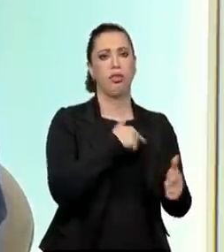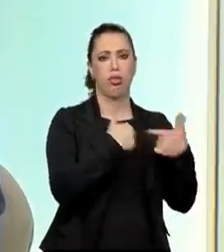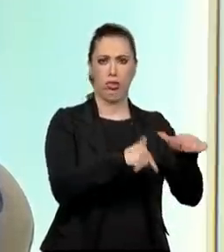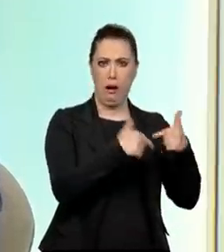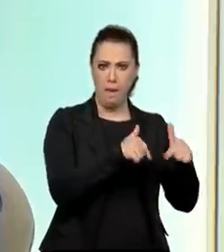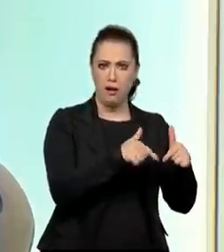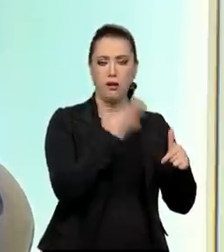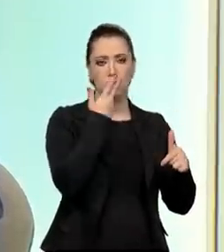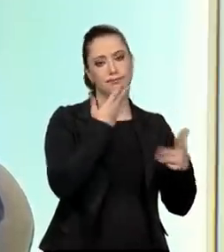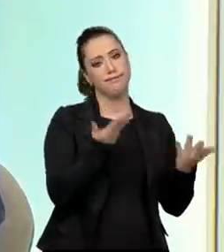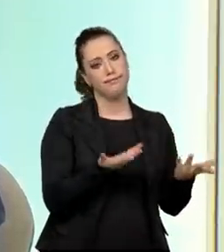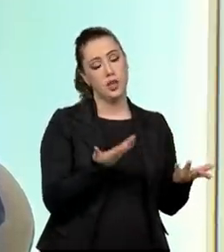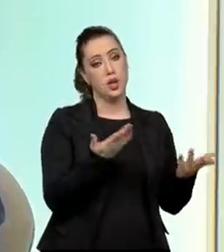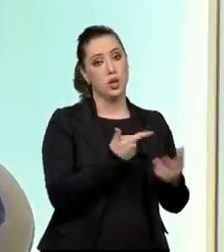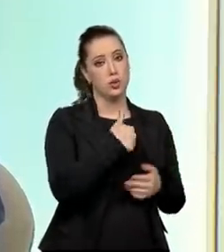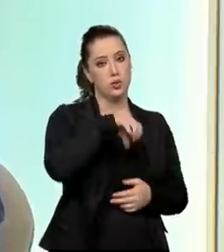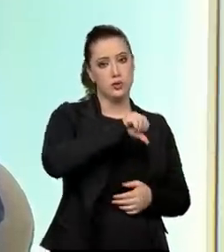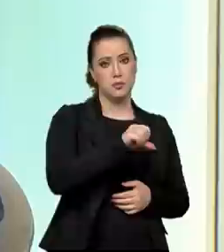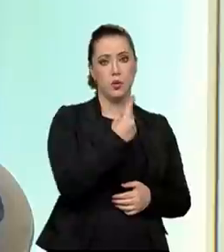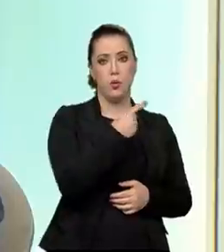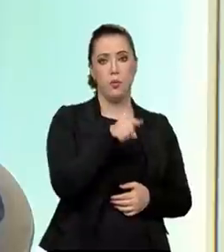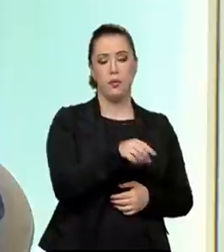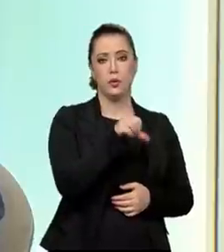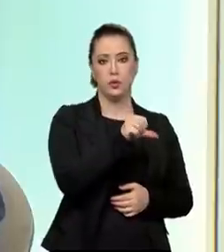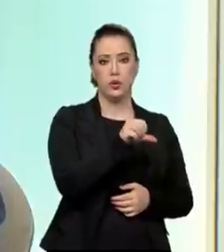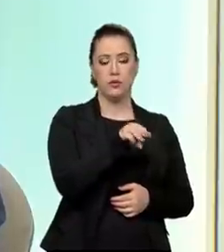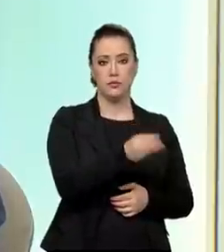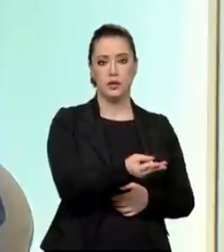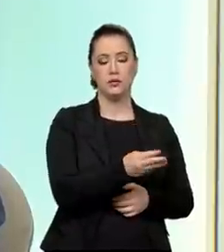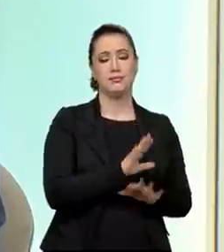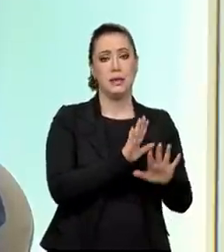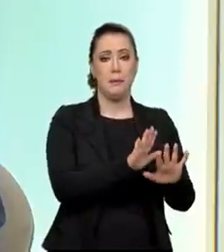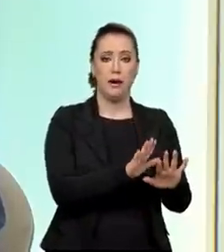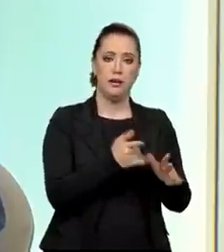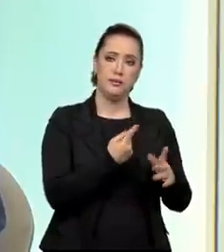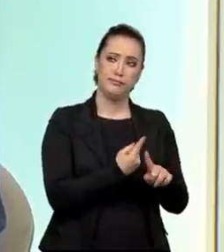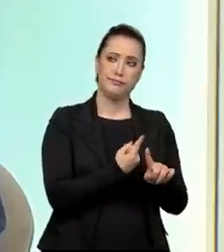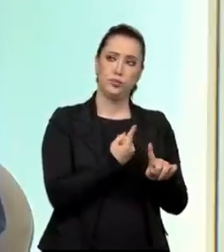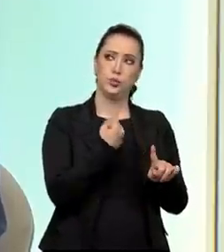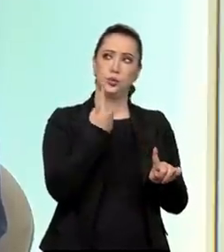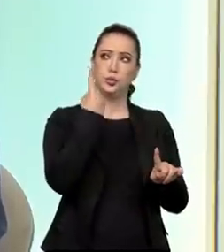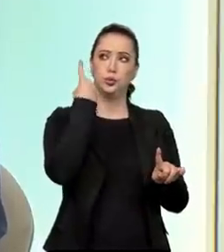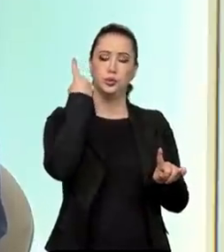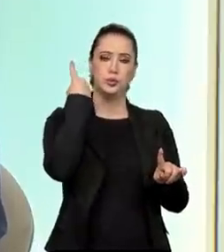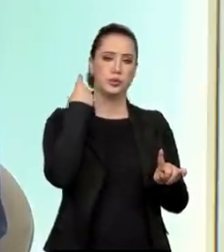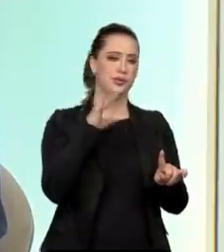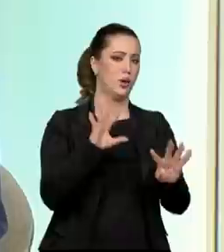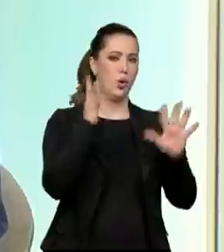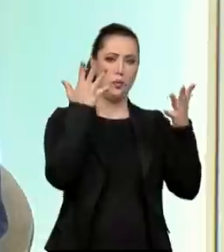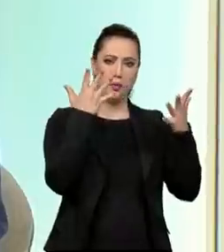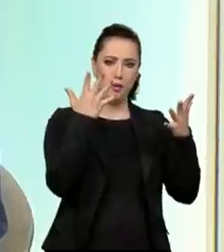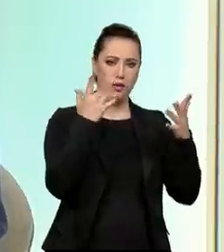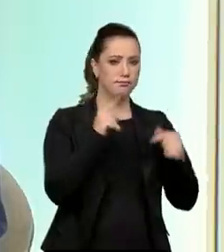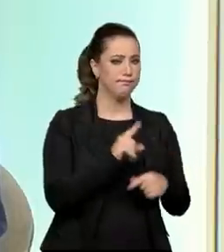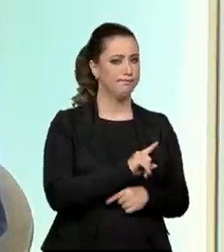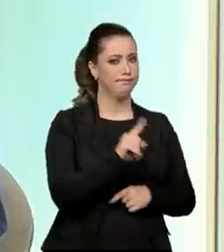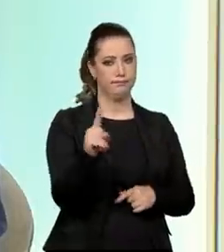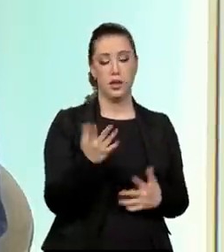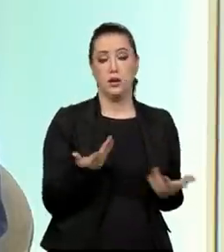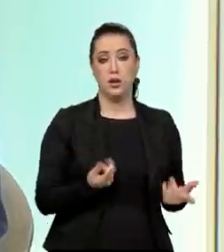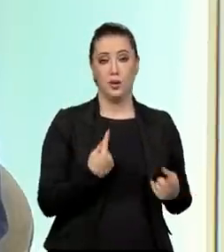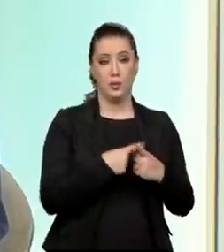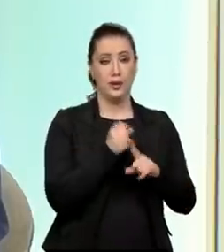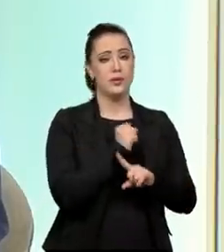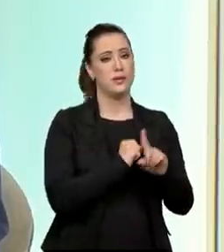infantil. Em 2019, esse número caiu para 1,9 milhão. Logicamente, nenhum grande motivo para comemorar. A nossa sociedade